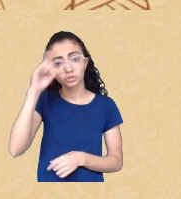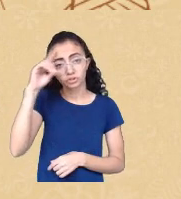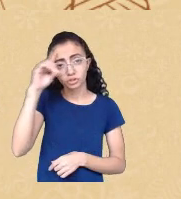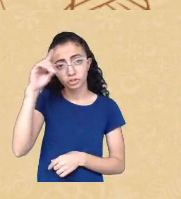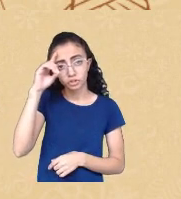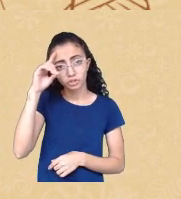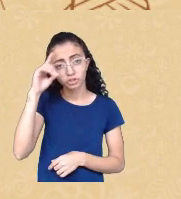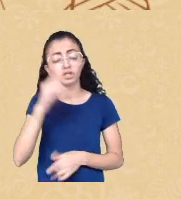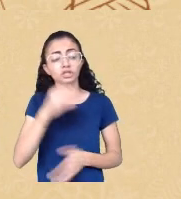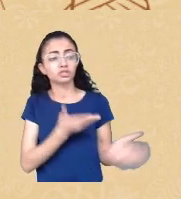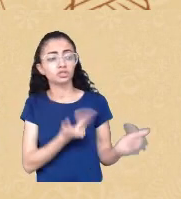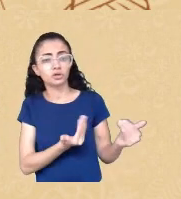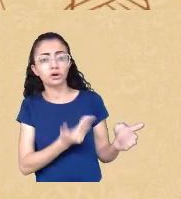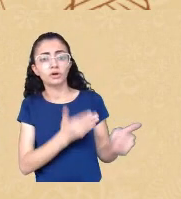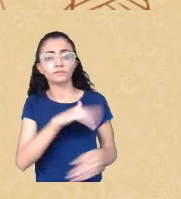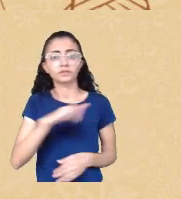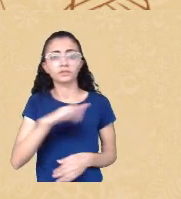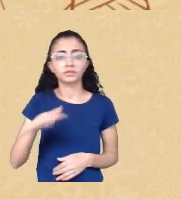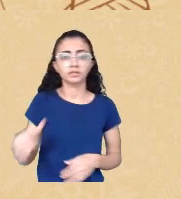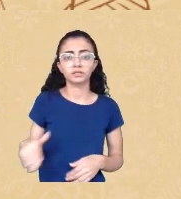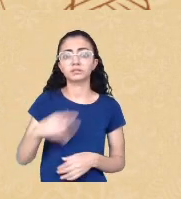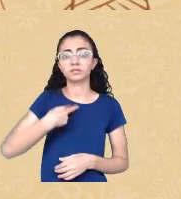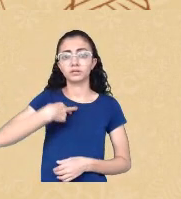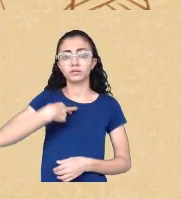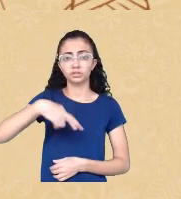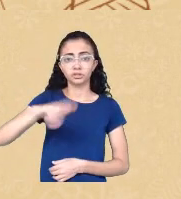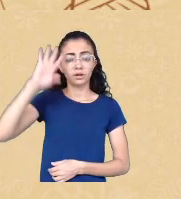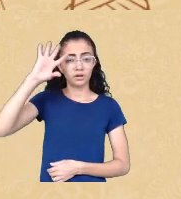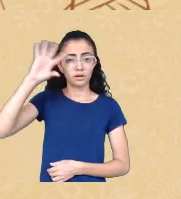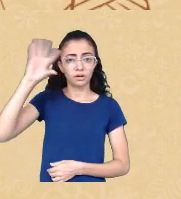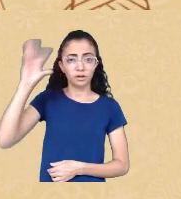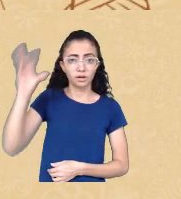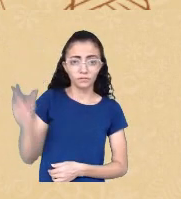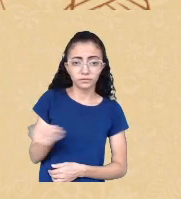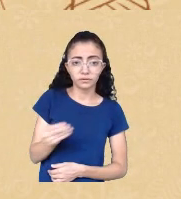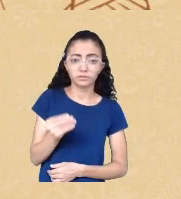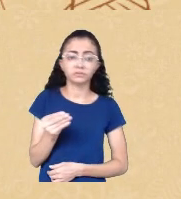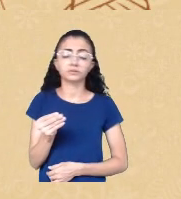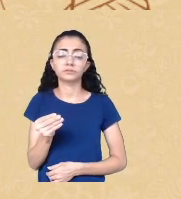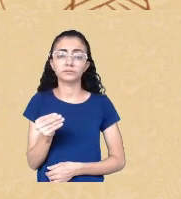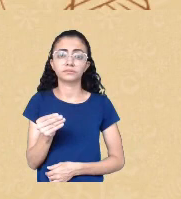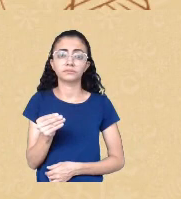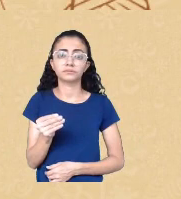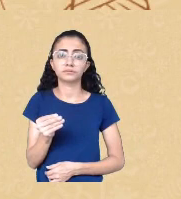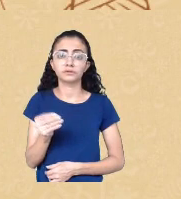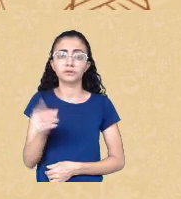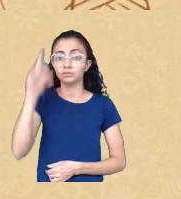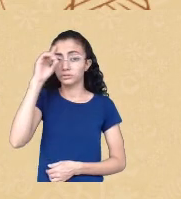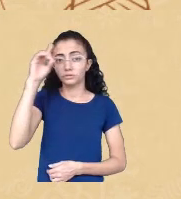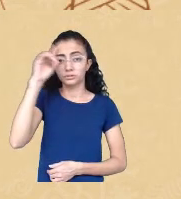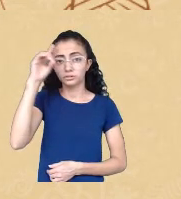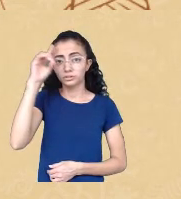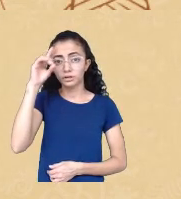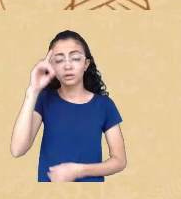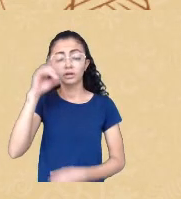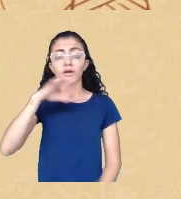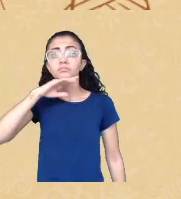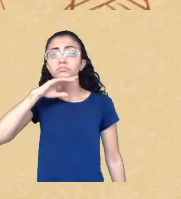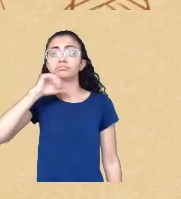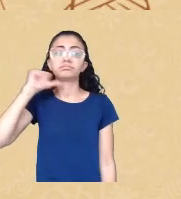brasileiras afro indígenas ou africanas um horror porque ou você